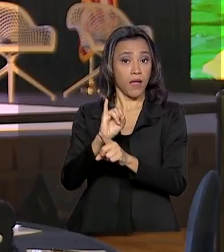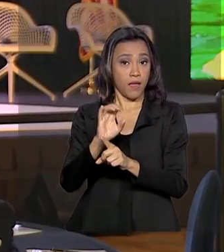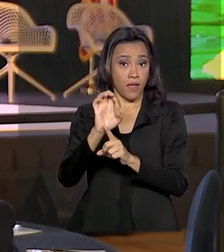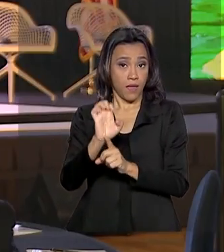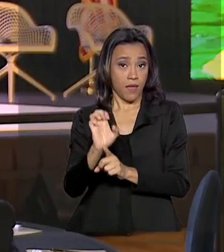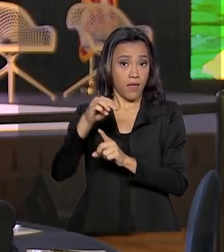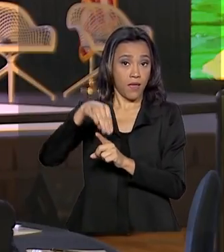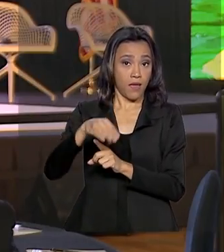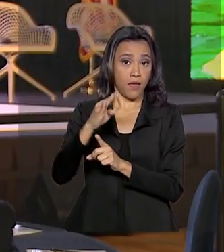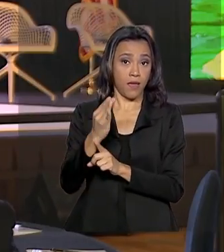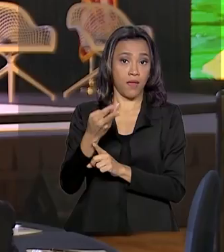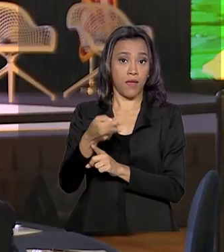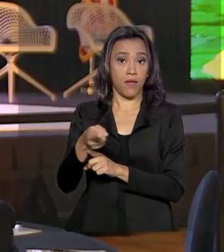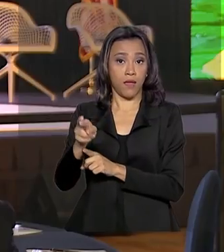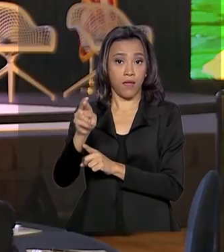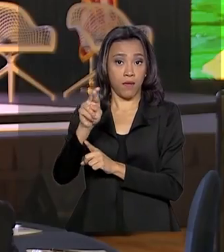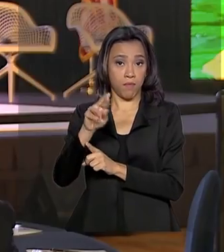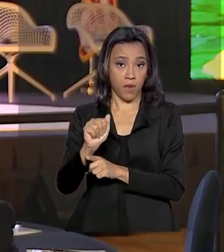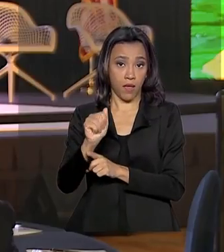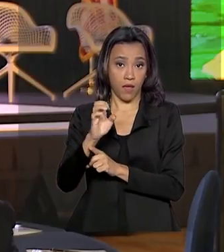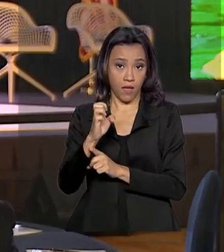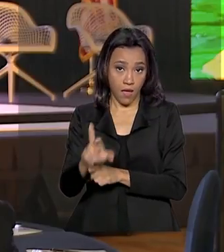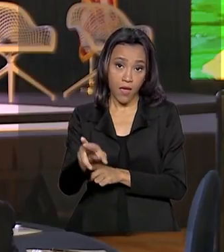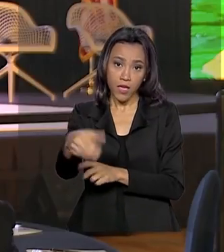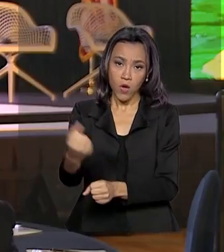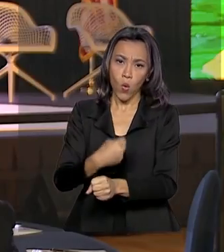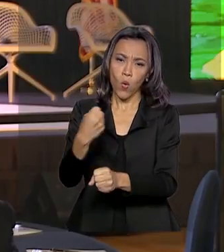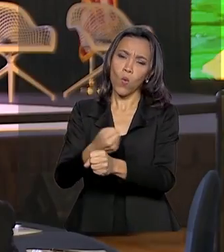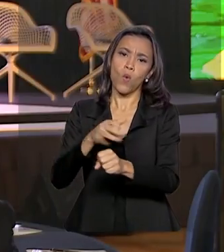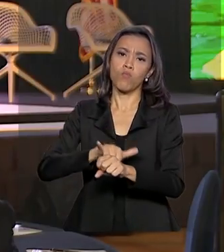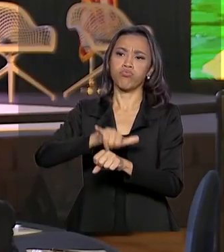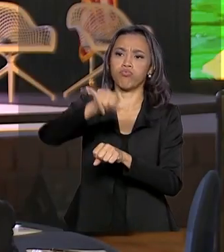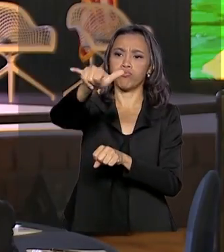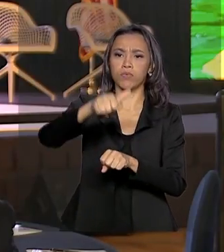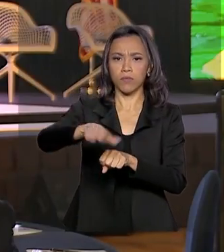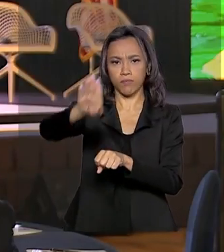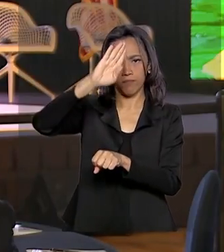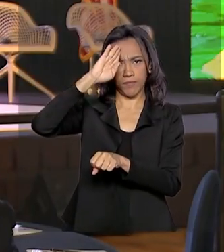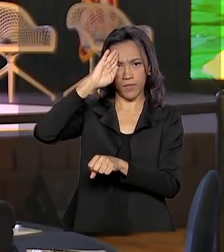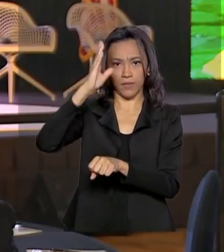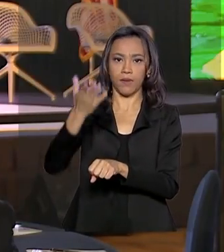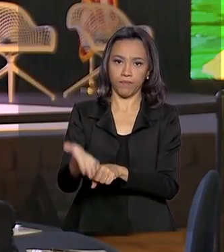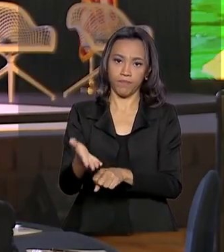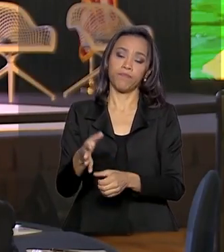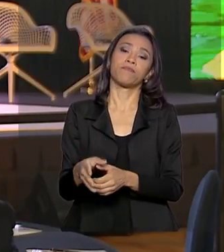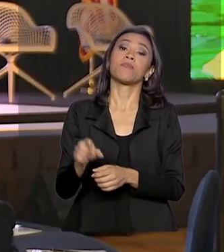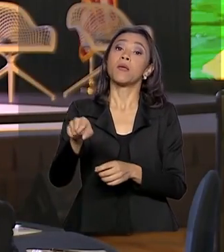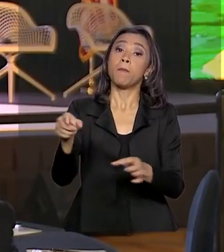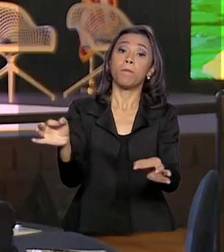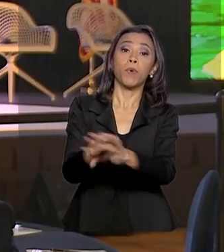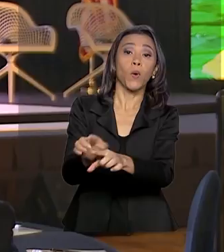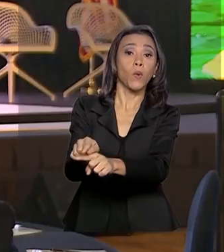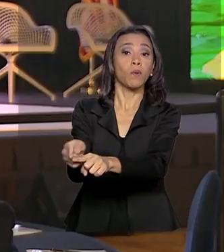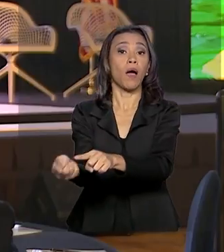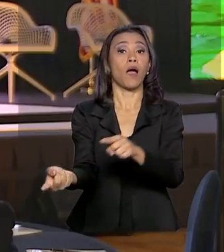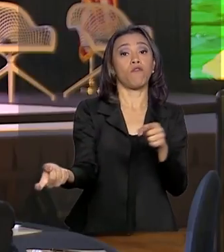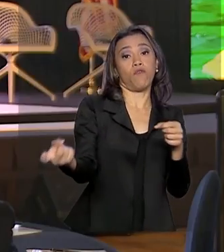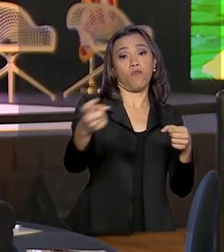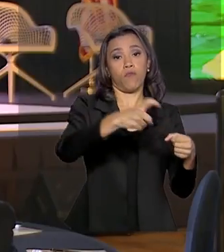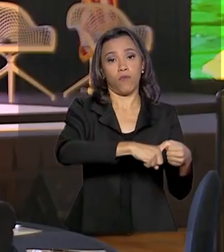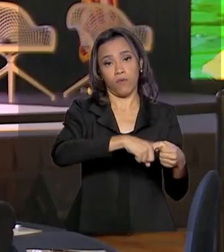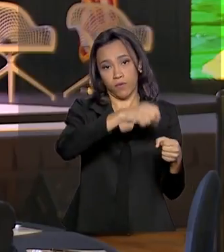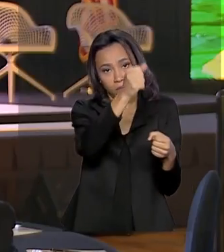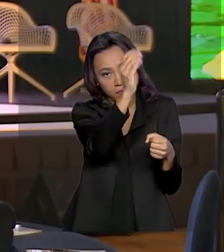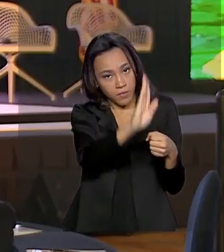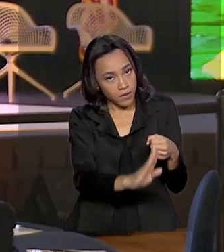fabrica aeronaves comerciais, executivas e também militares. De Jacksonville, Bolsonaro volta para o Brasil, ele